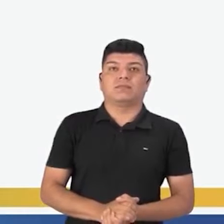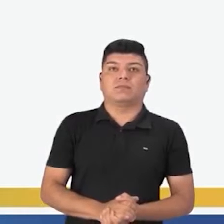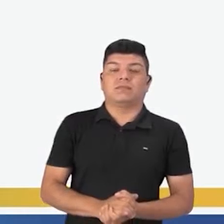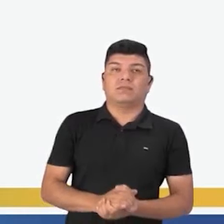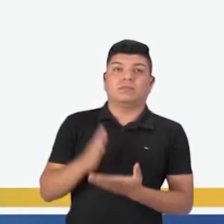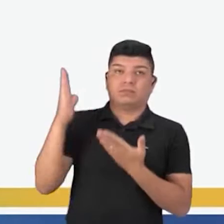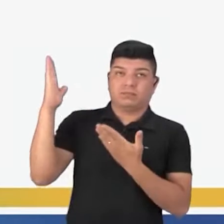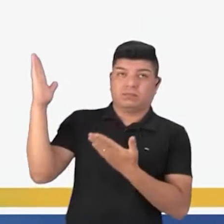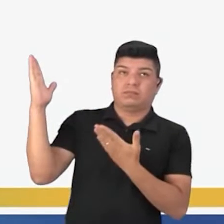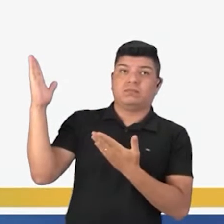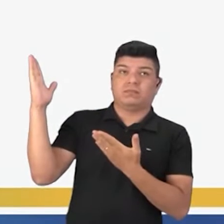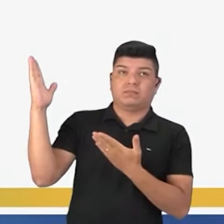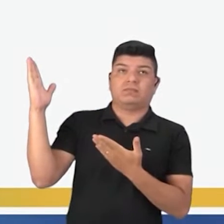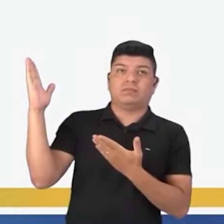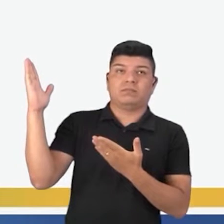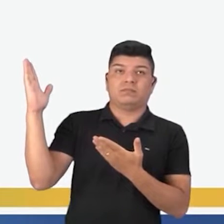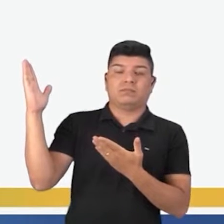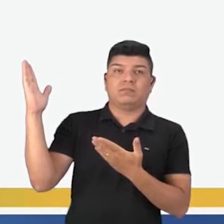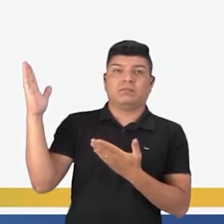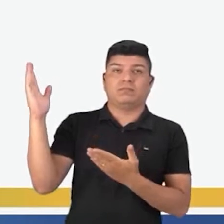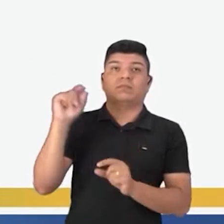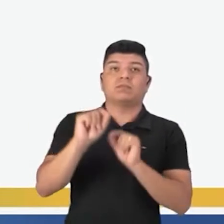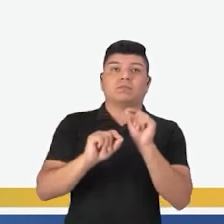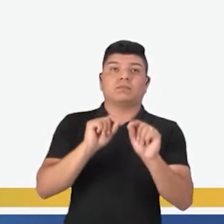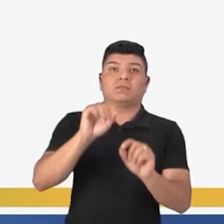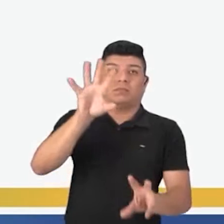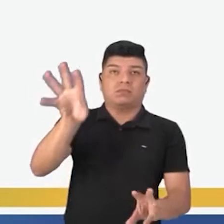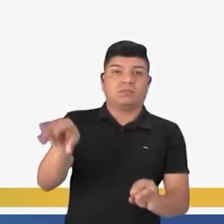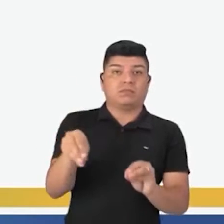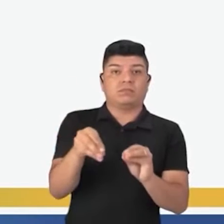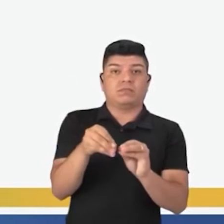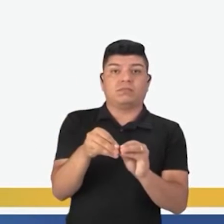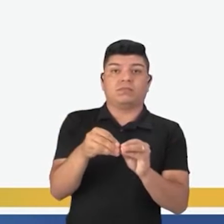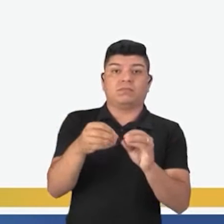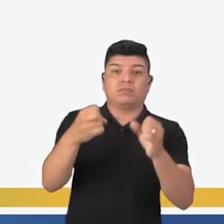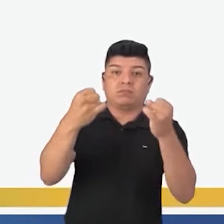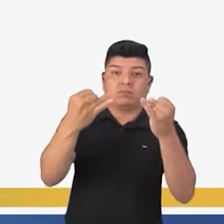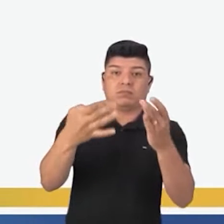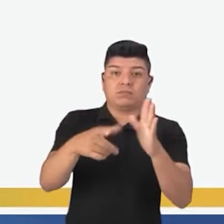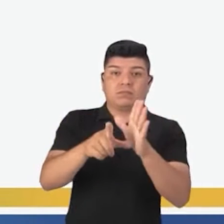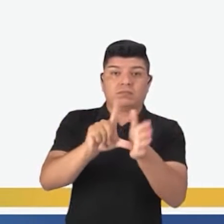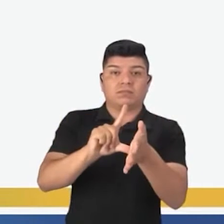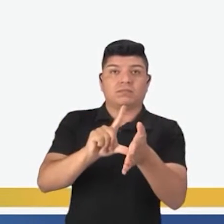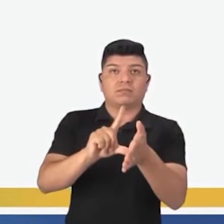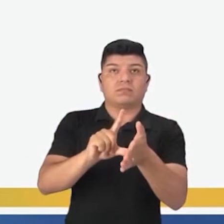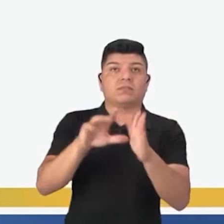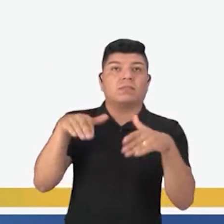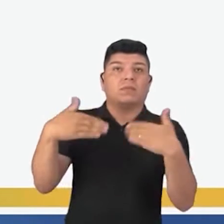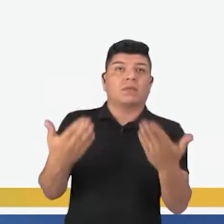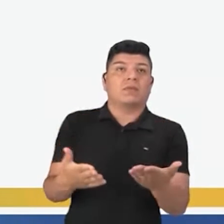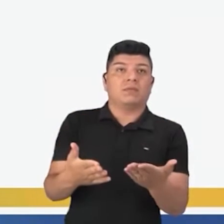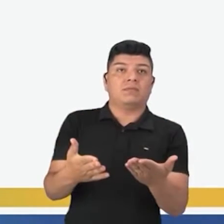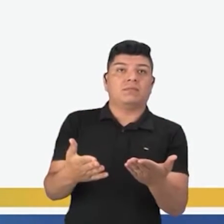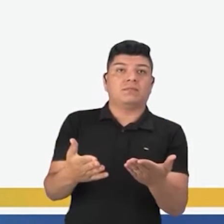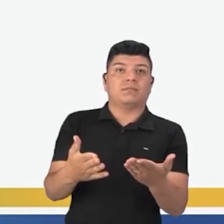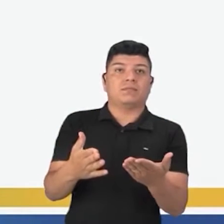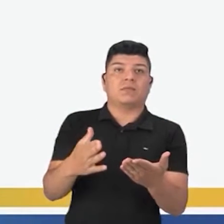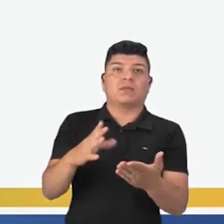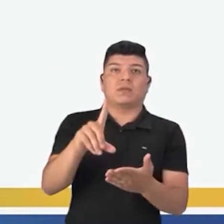aqueles que denotam uma conclusão em relação ao que foi dito anteriormente. São eles.